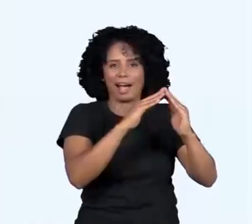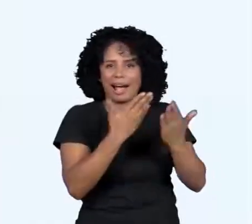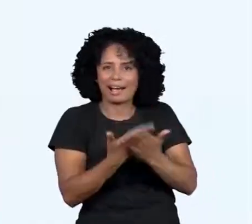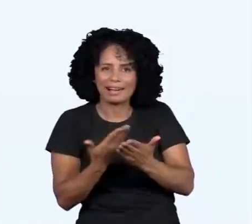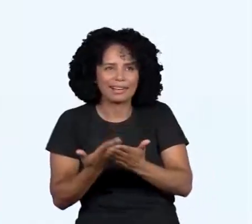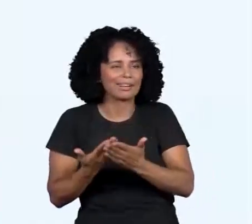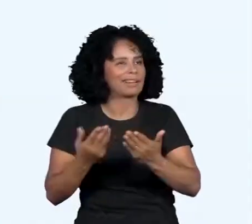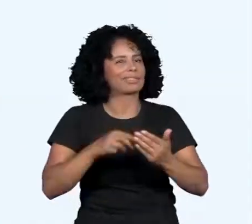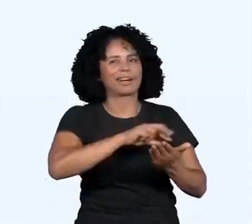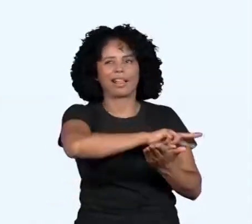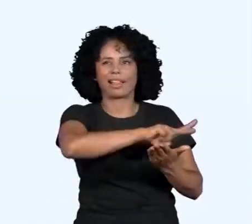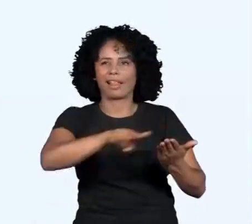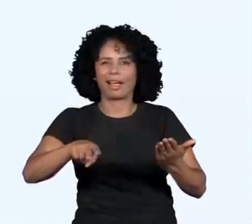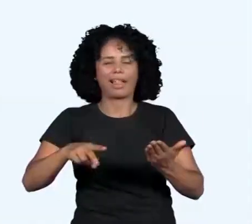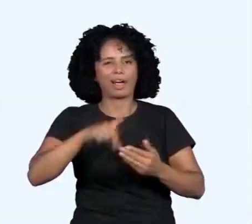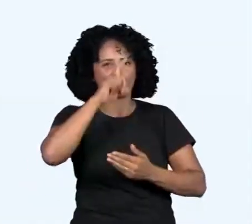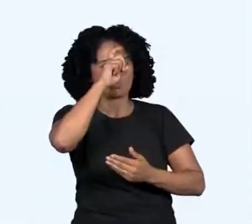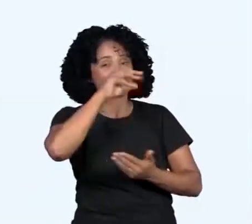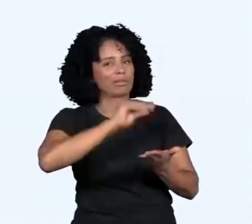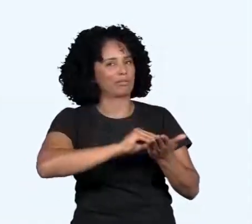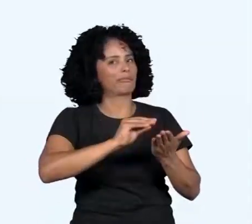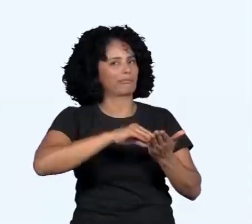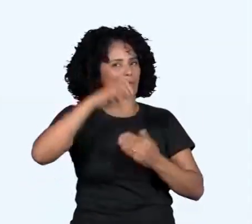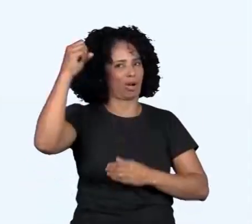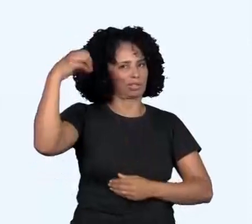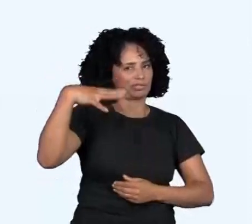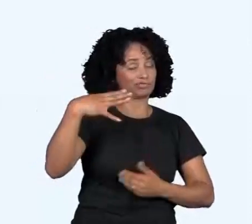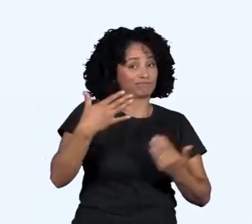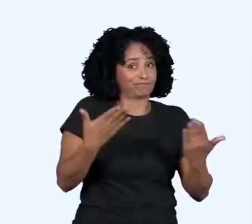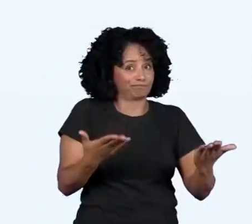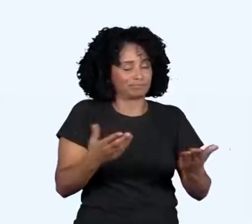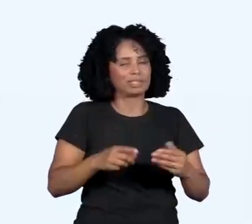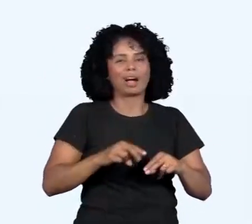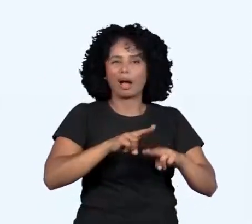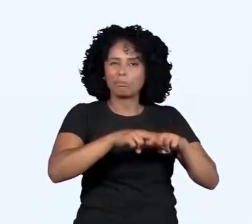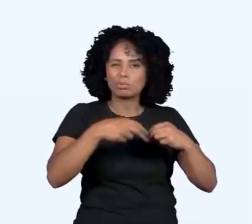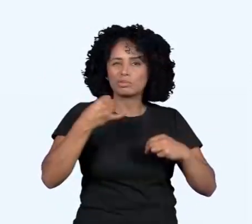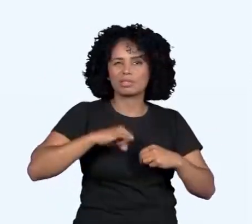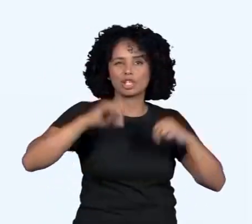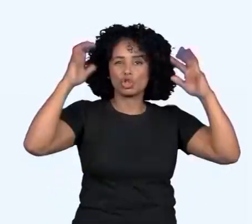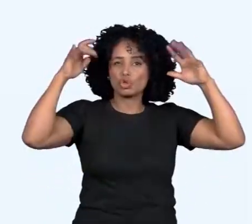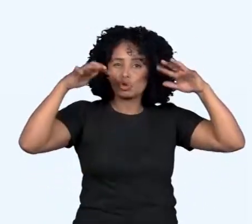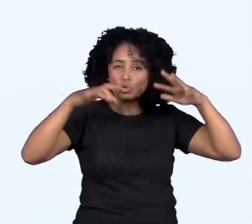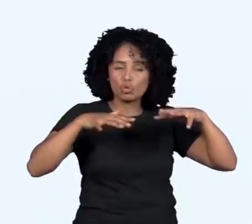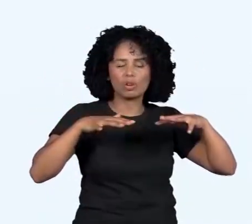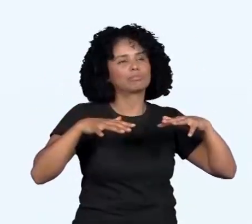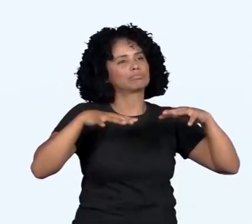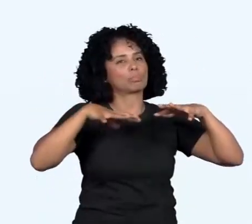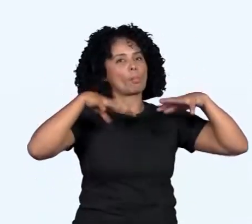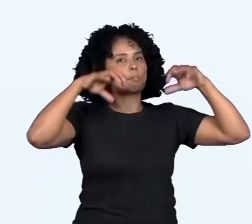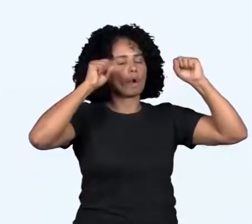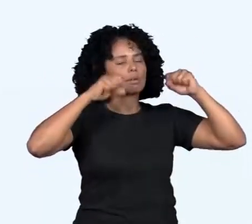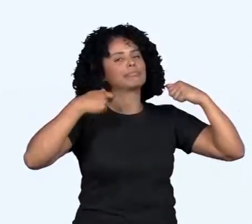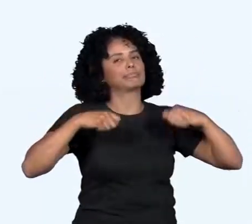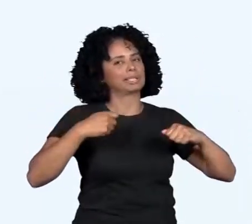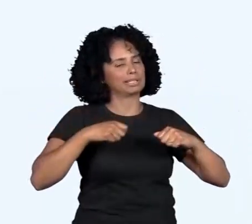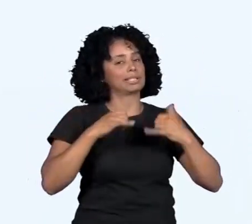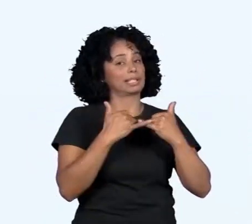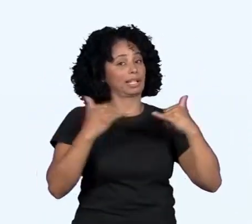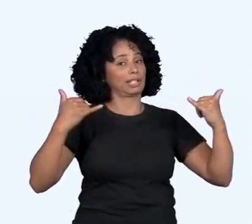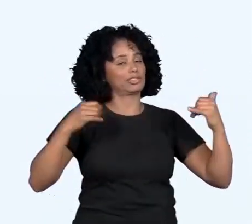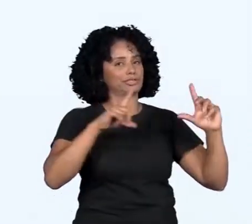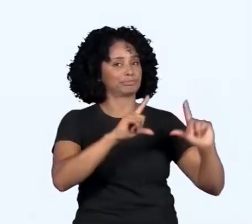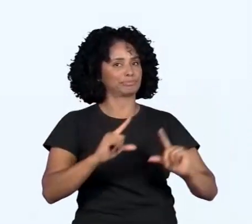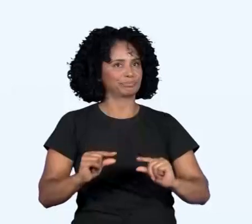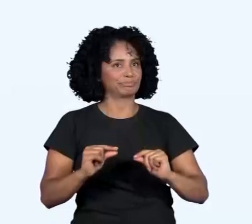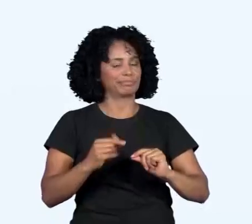hospitais. É por isso que nos tempos de pouca chuva, a gente tem que economizar eletricidade, Kika. Xiii,